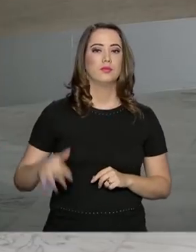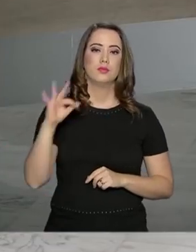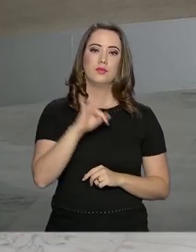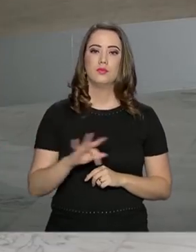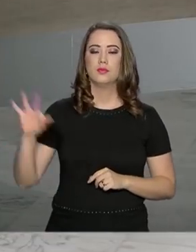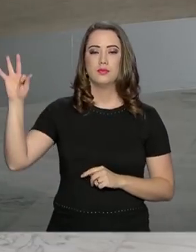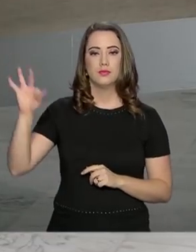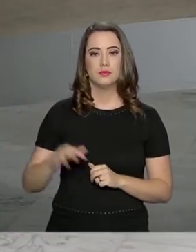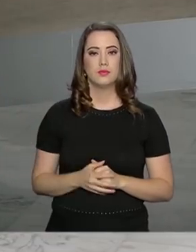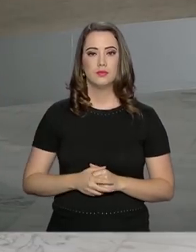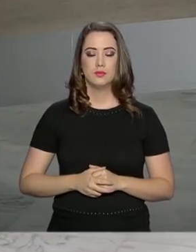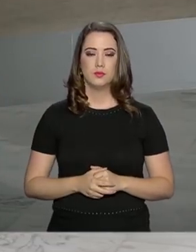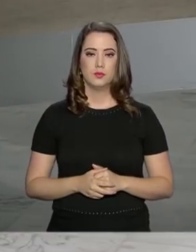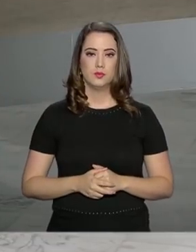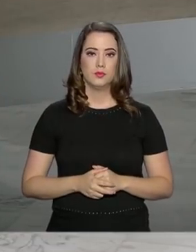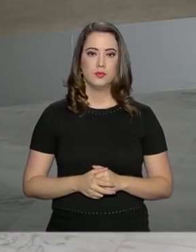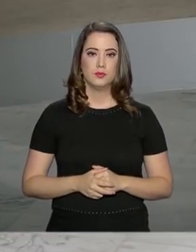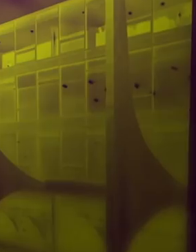a TV do Governo Federal.